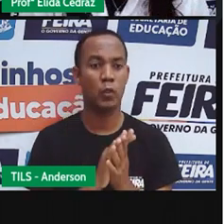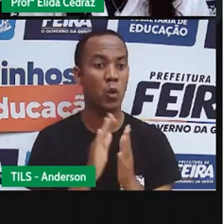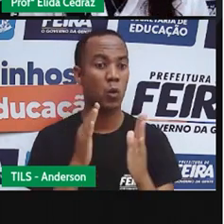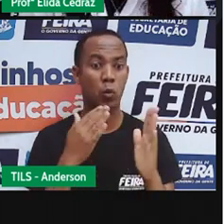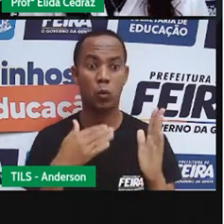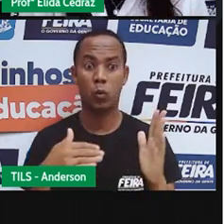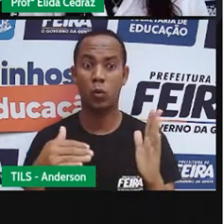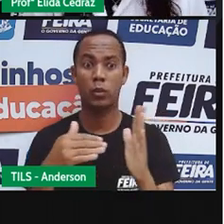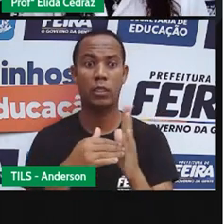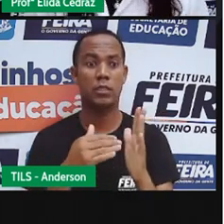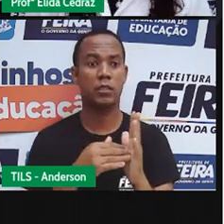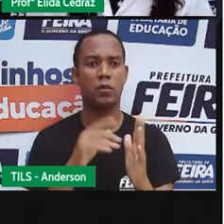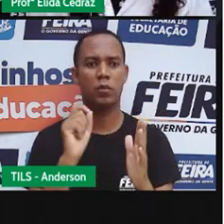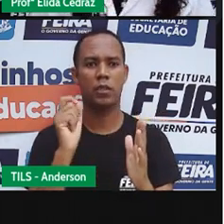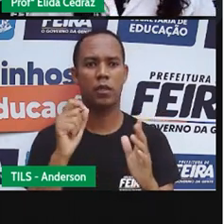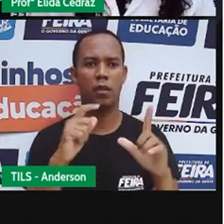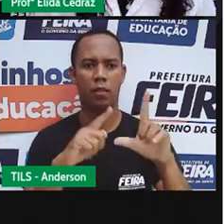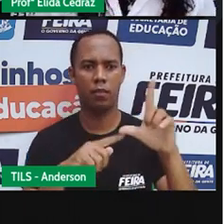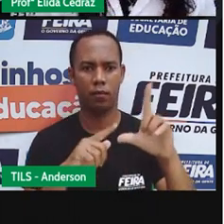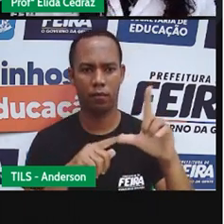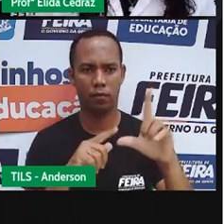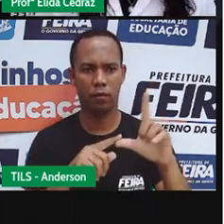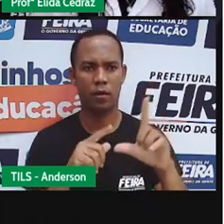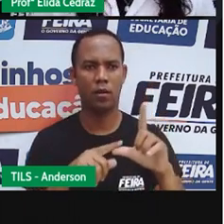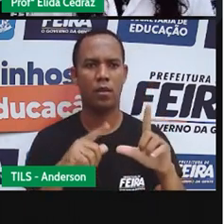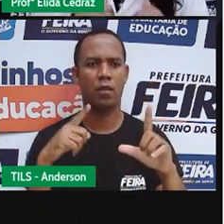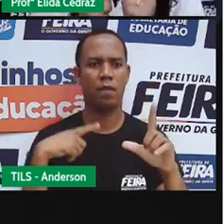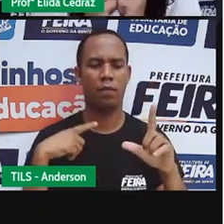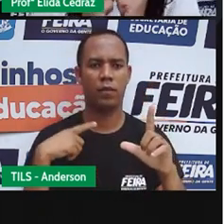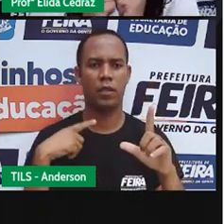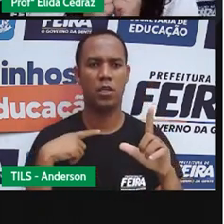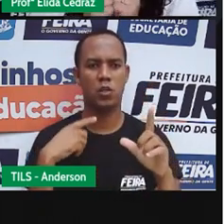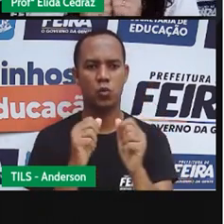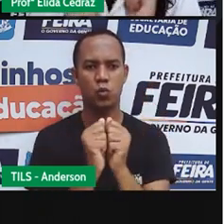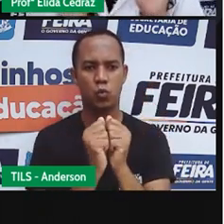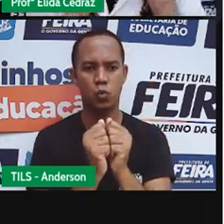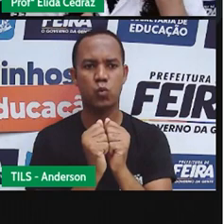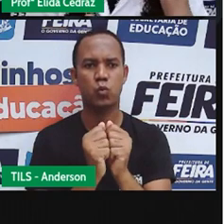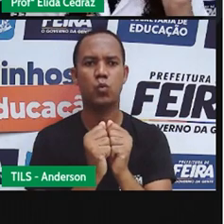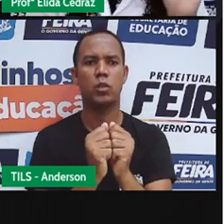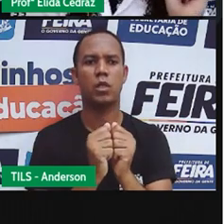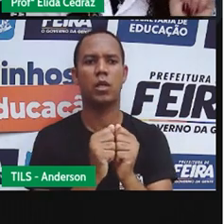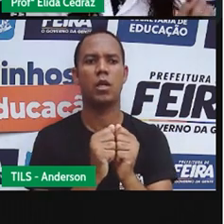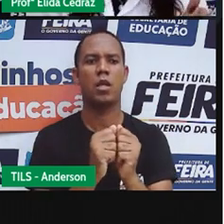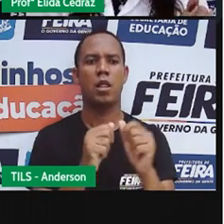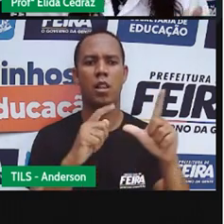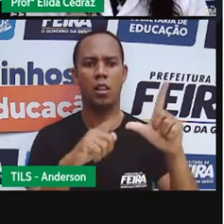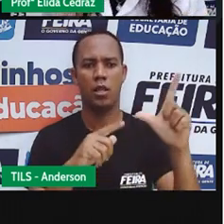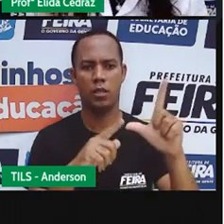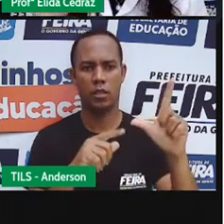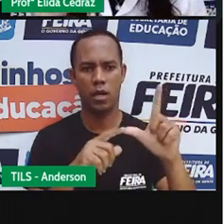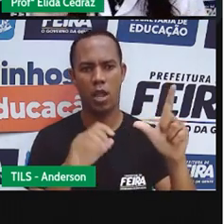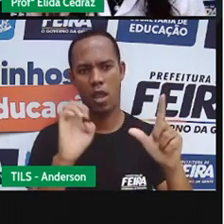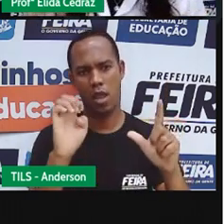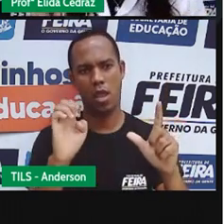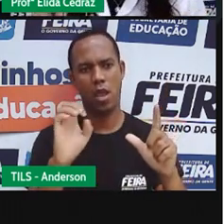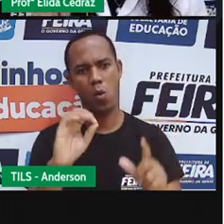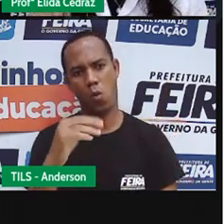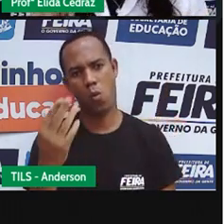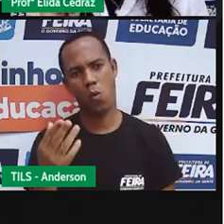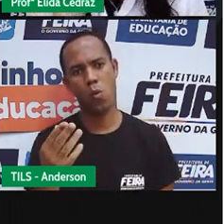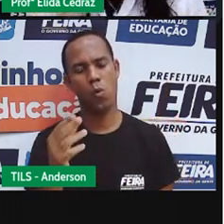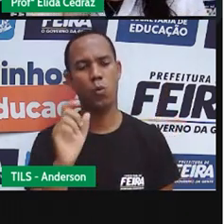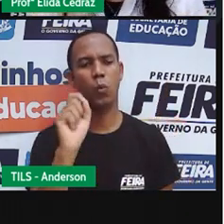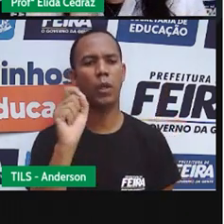Todas as vezes em que a letra G estiver abraçadinha da letra E e da letra I,